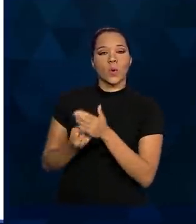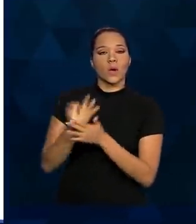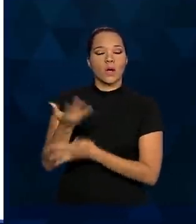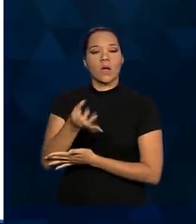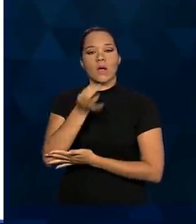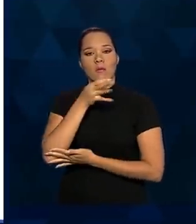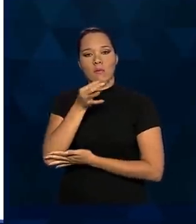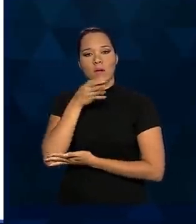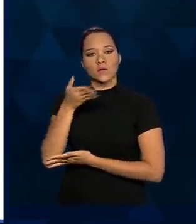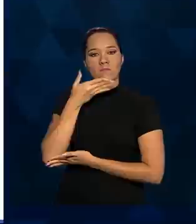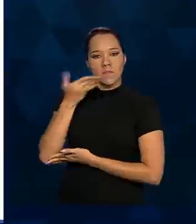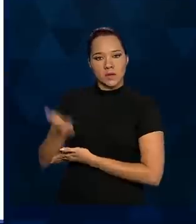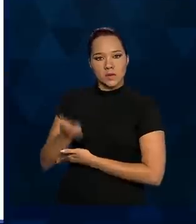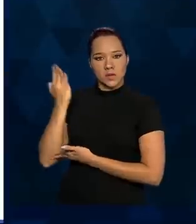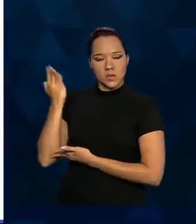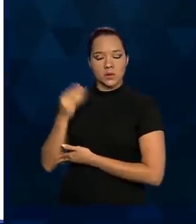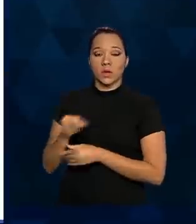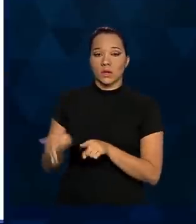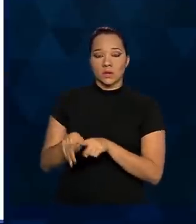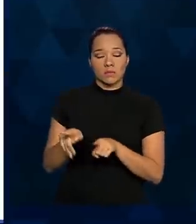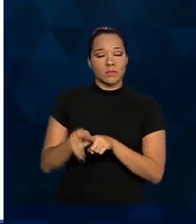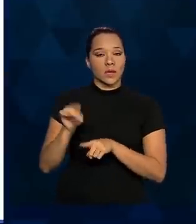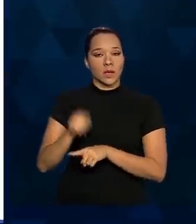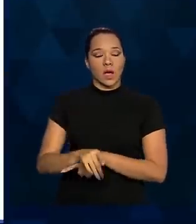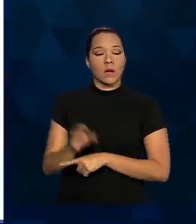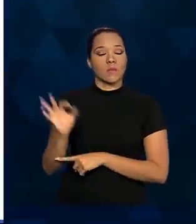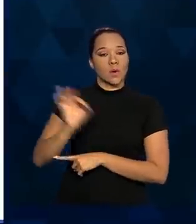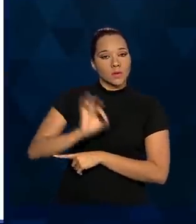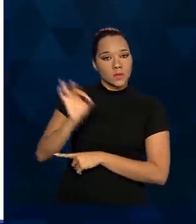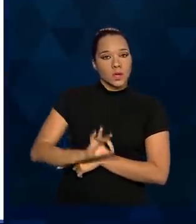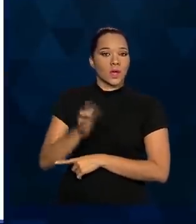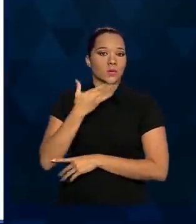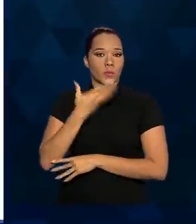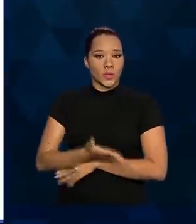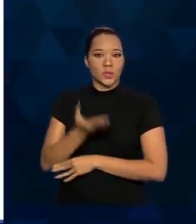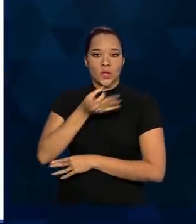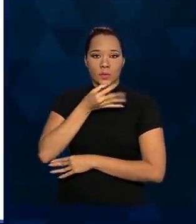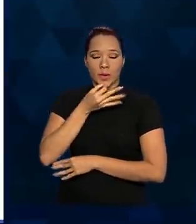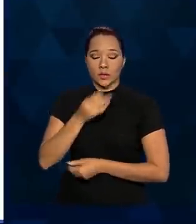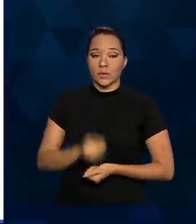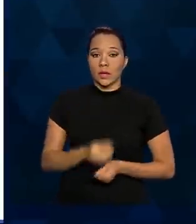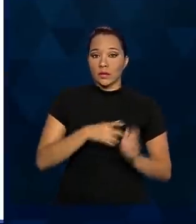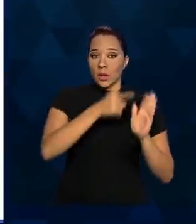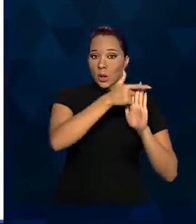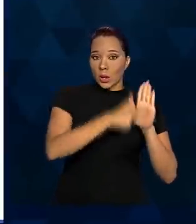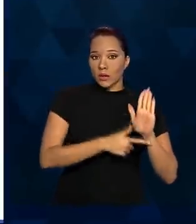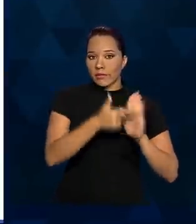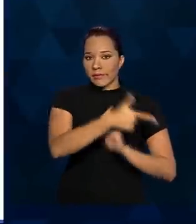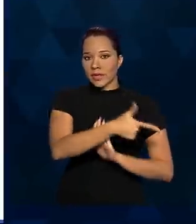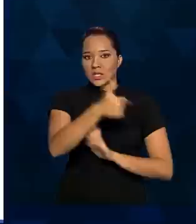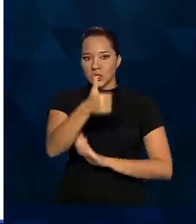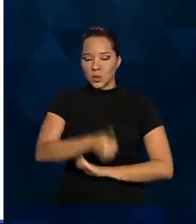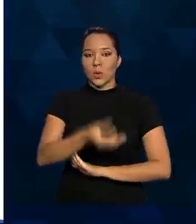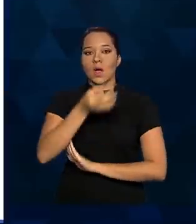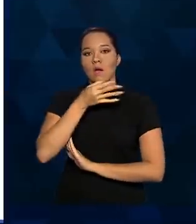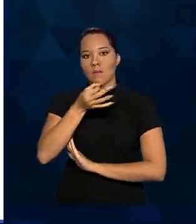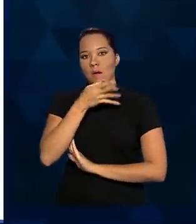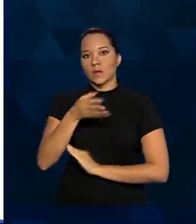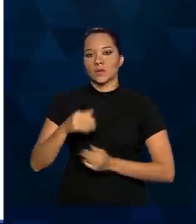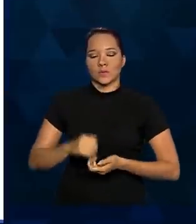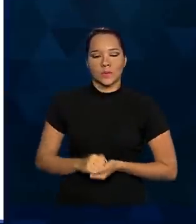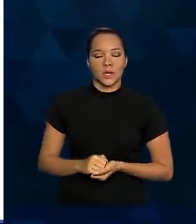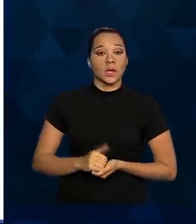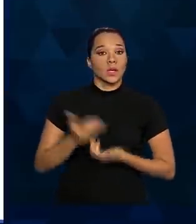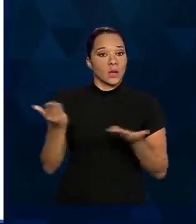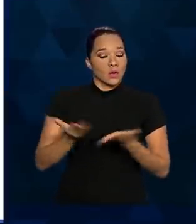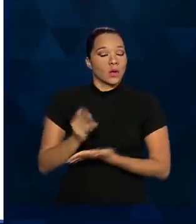medicamentos e a unidade de medida desses medicamentos. Então, nós temos uma listagem de 21 medicamentos requisitados que estão